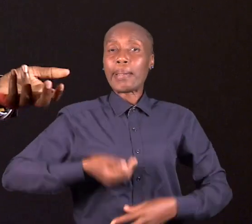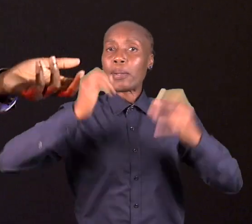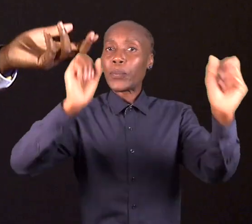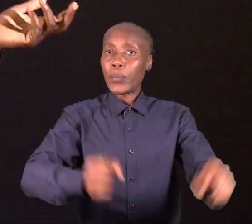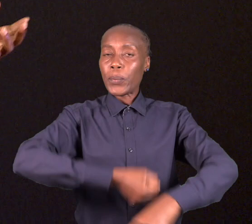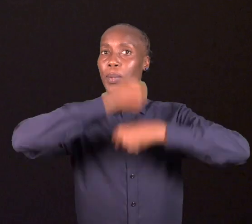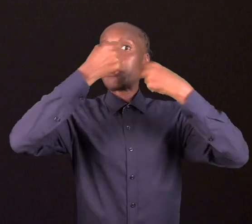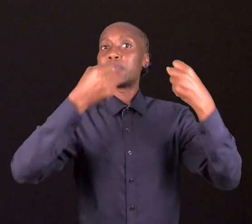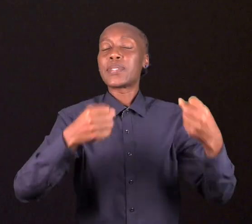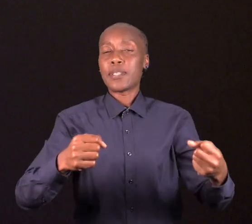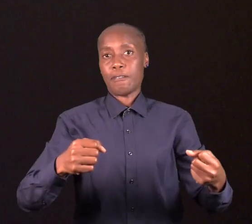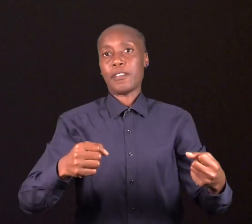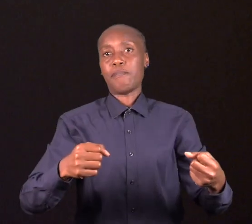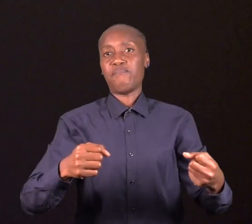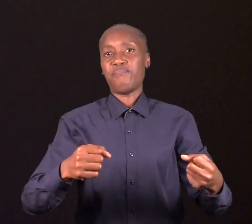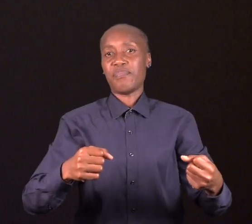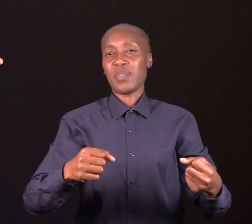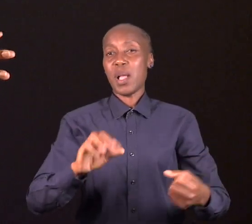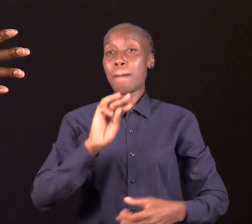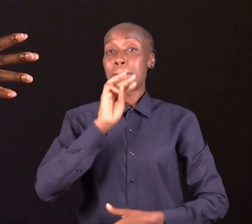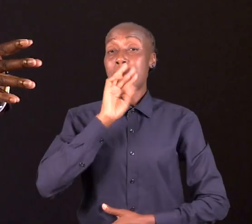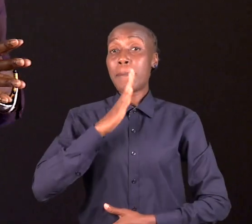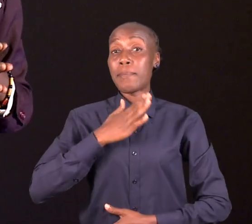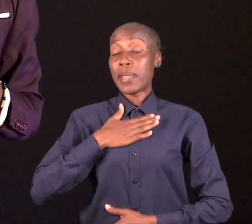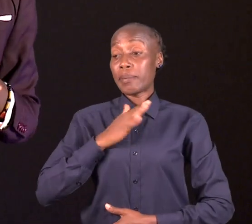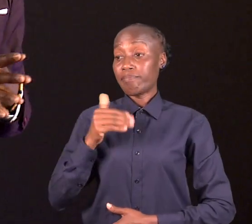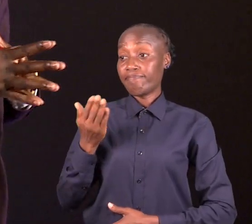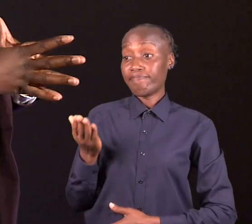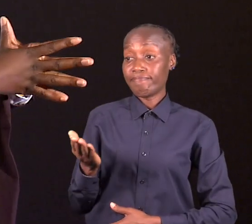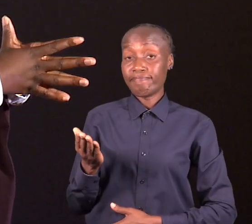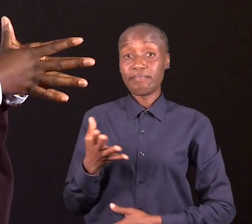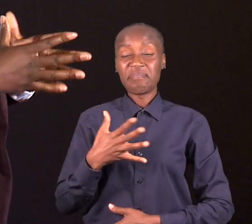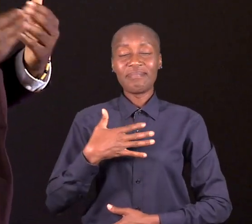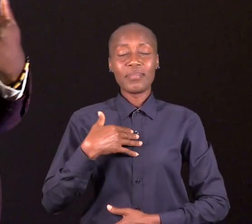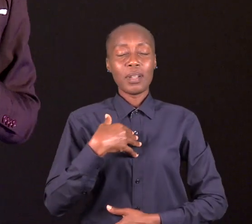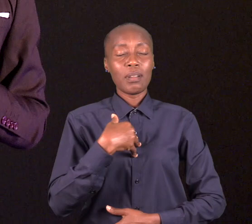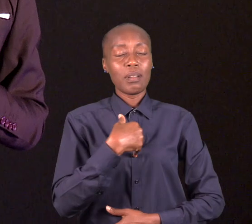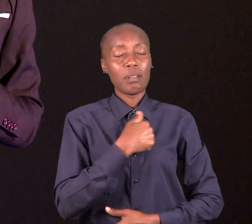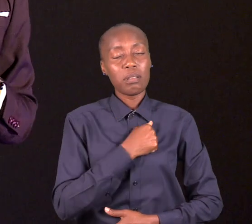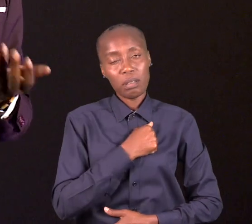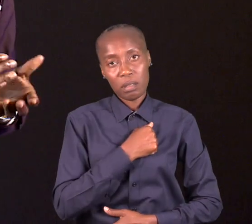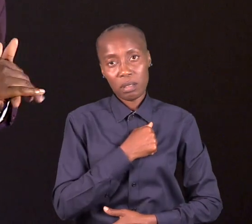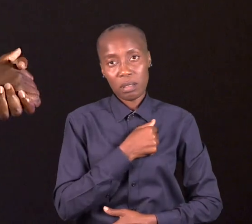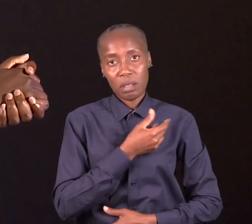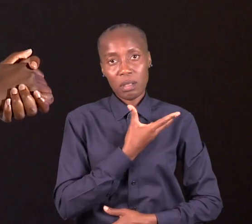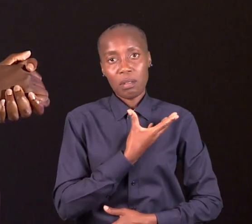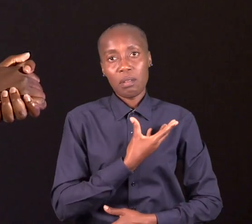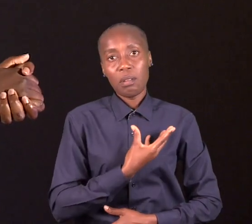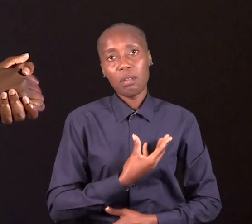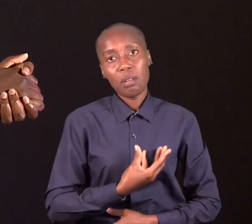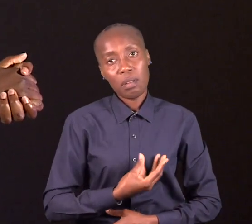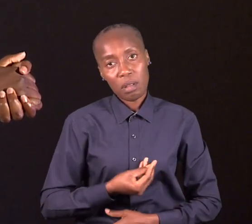Infelizmente, a sua morte foi bastante devastadora para nós os filhos e familiares.